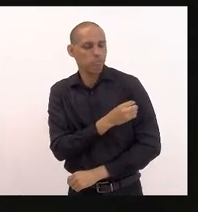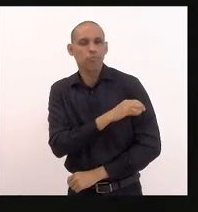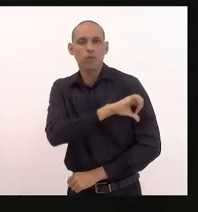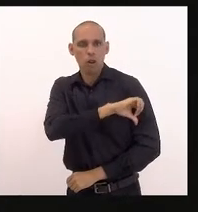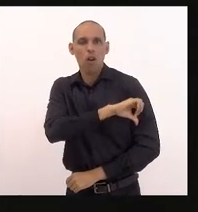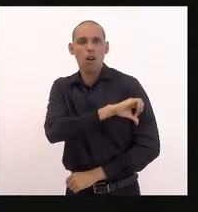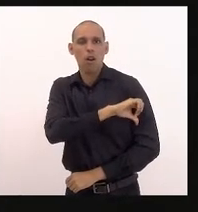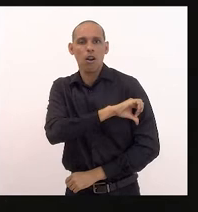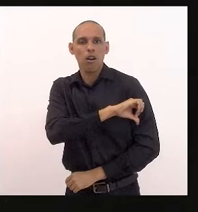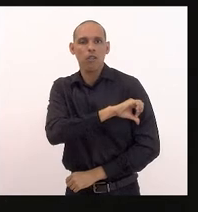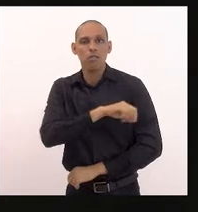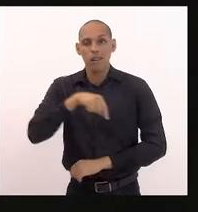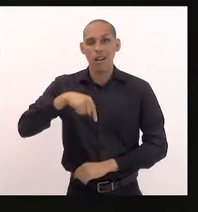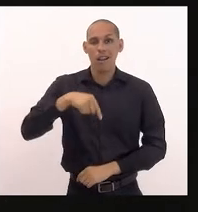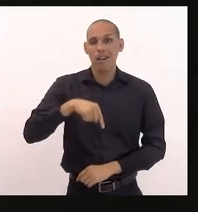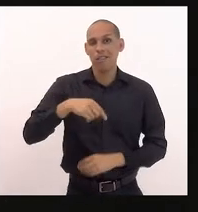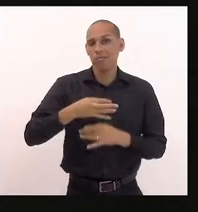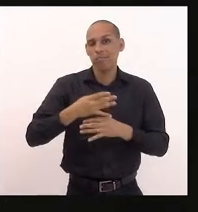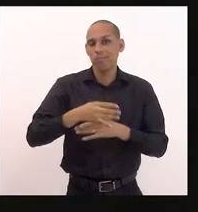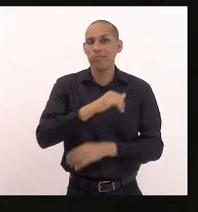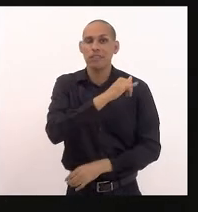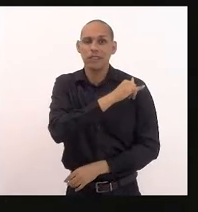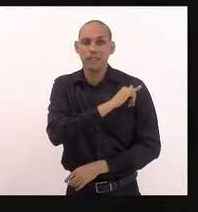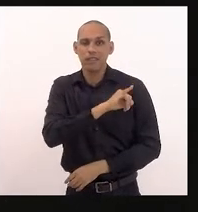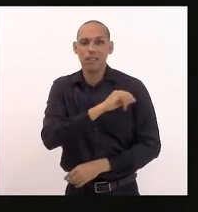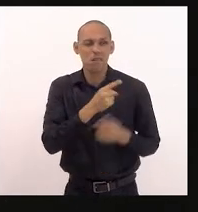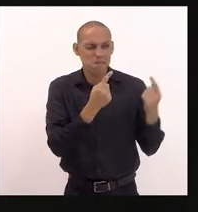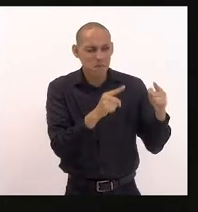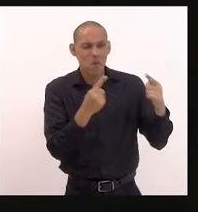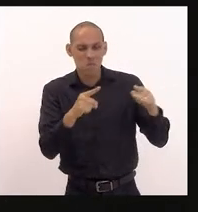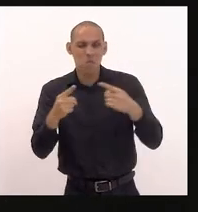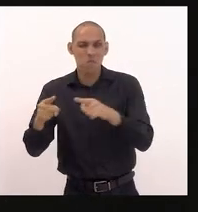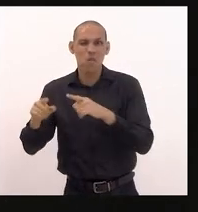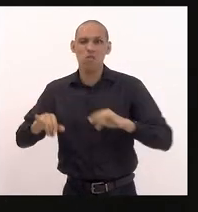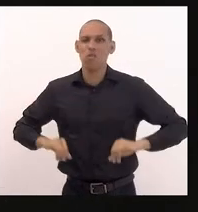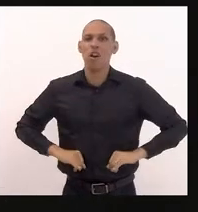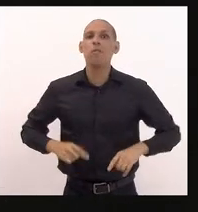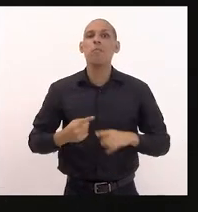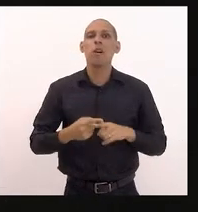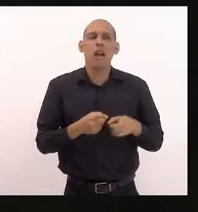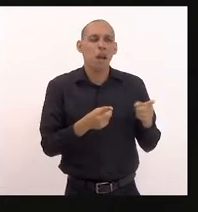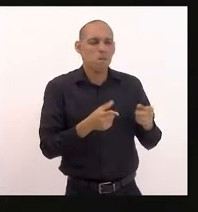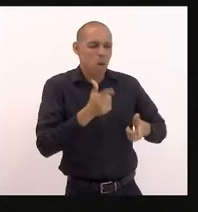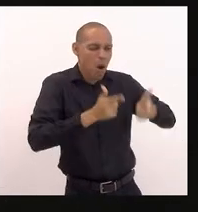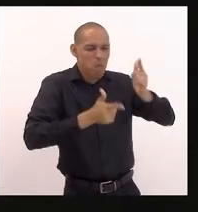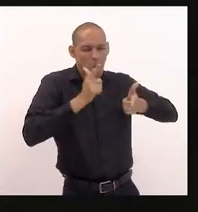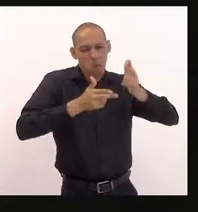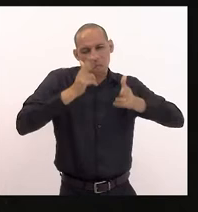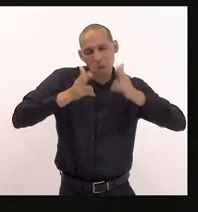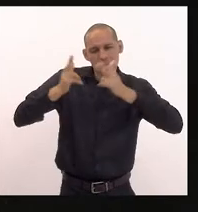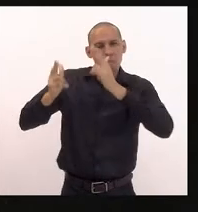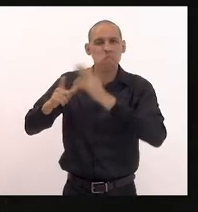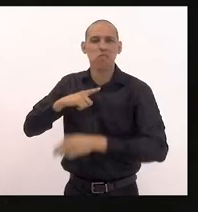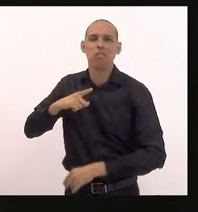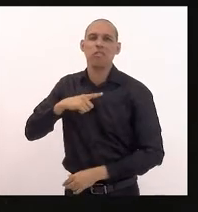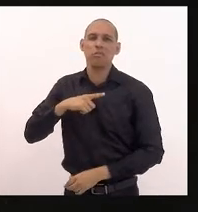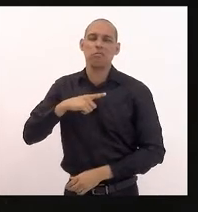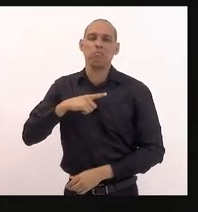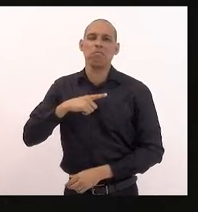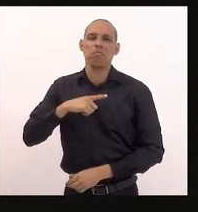foram afetadas pelo menos por um tiroteio o resultado disso